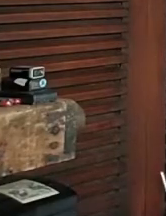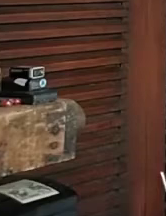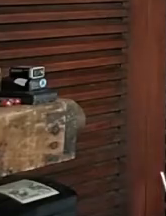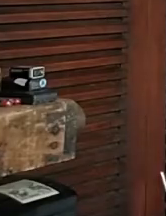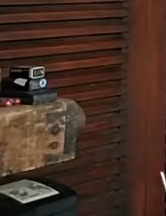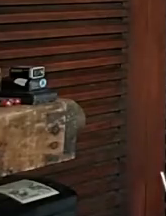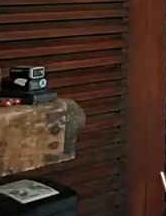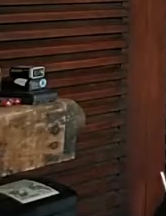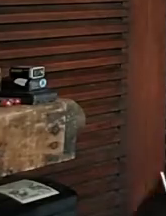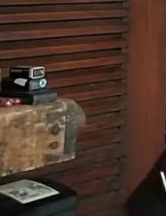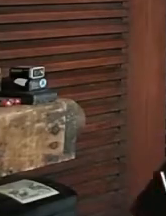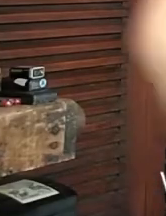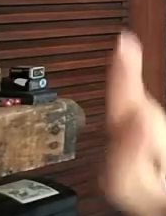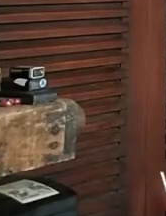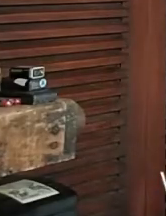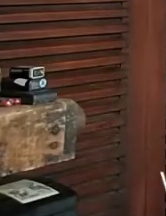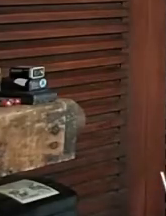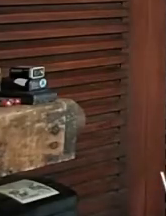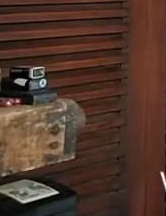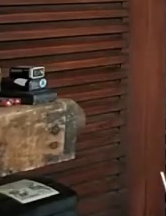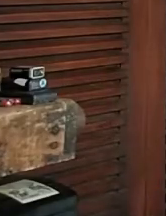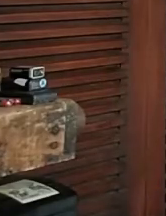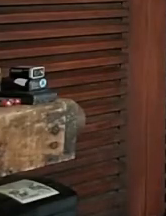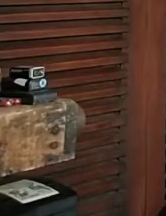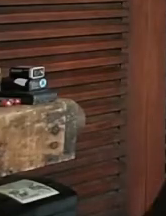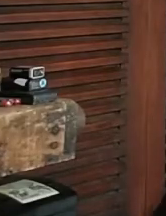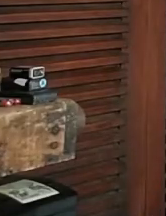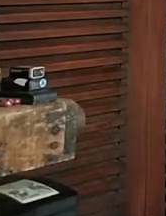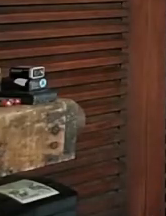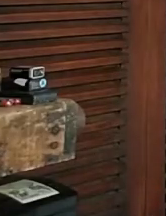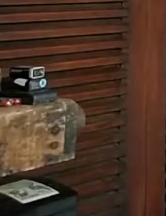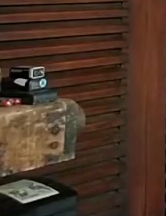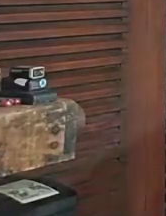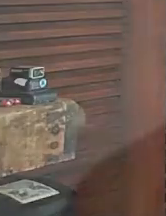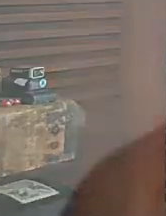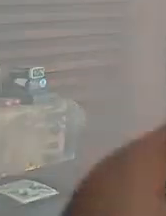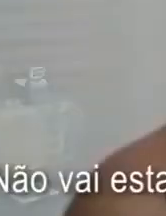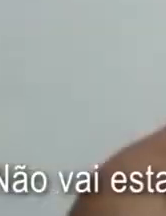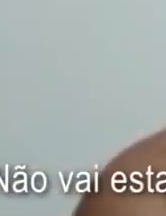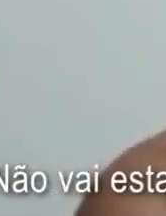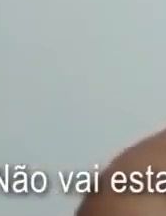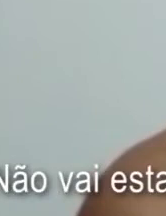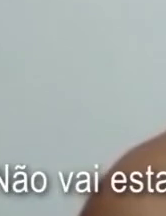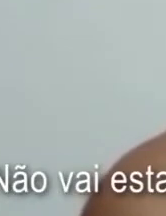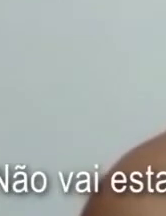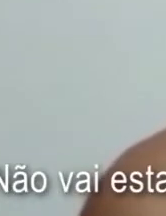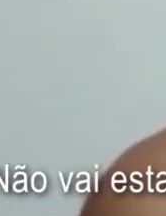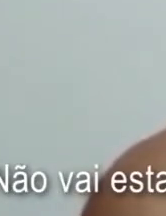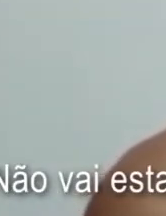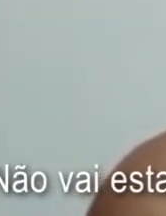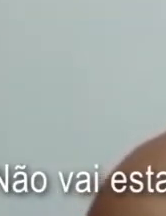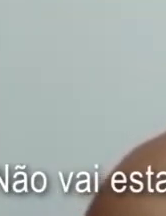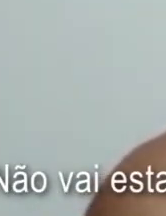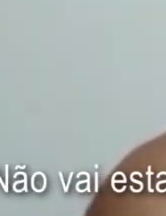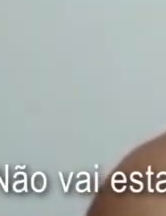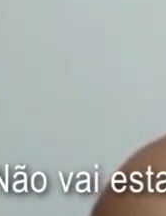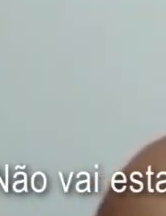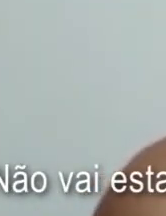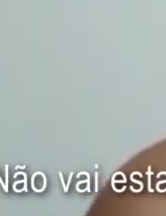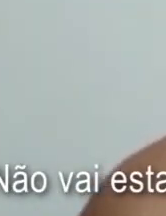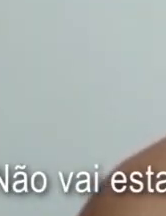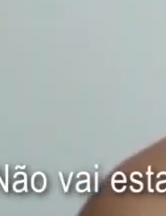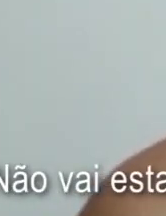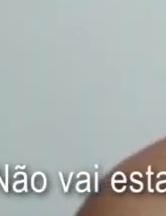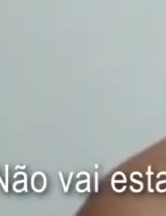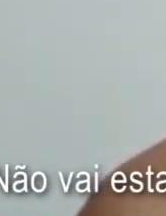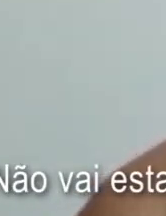esses saberes individuais e coletivos sendo sistematizados e organizados. É que não vai estar tudo bem quando apenas